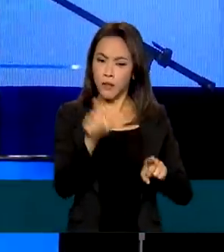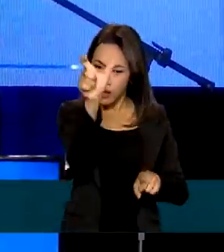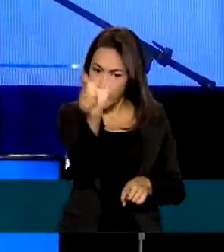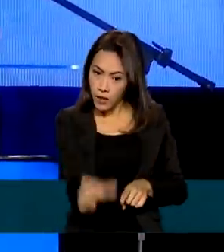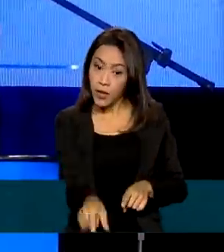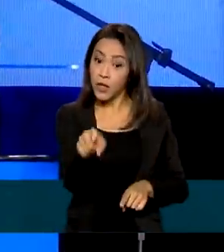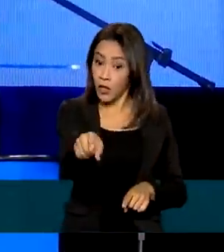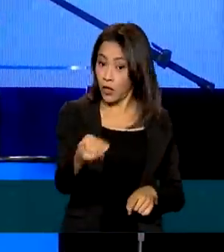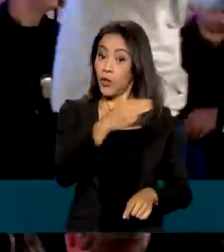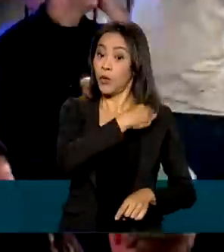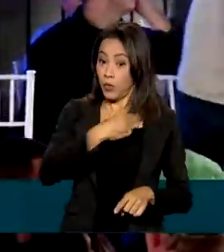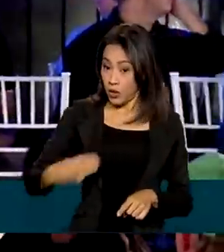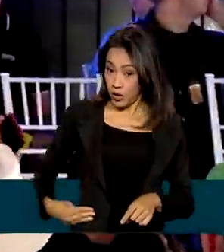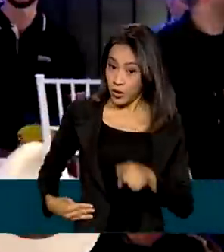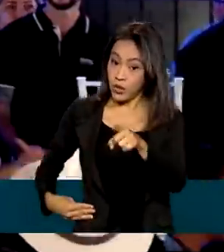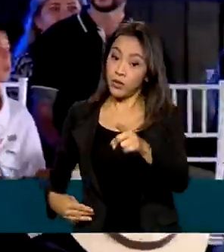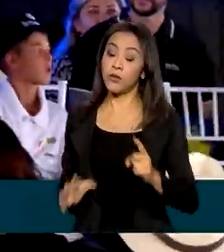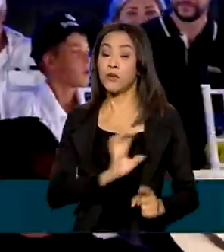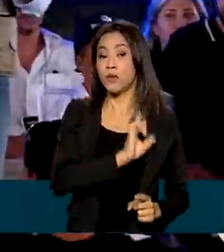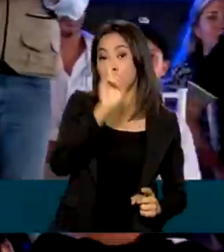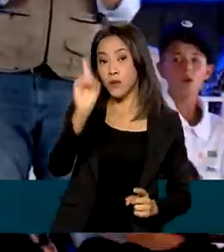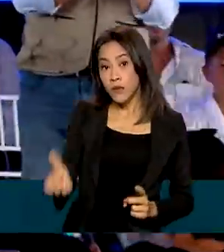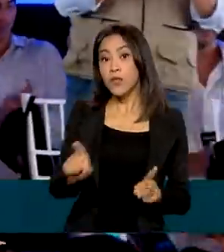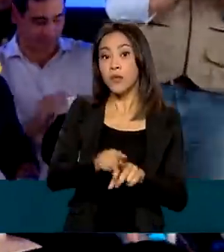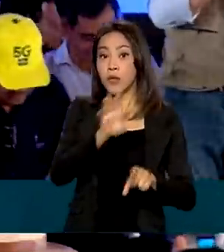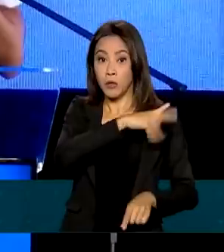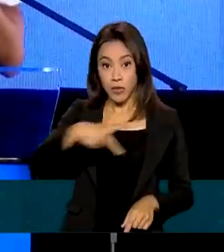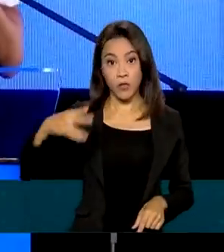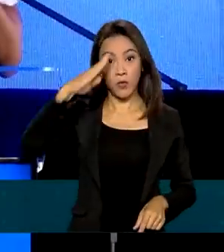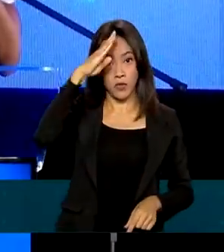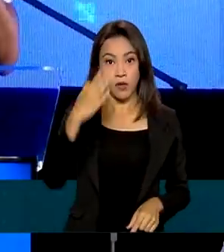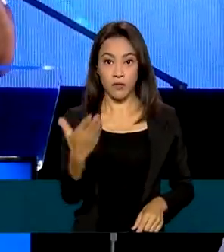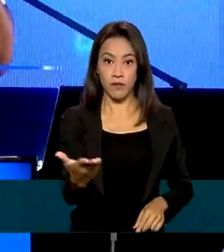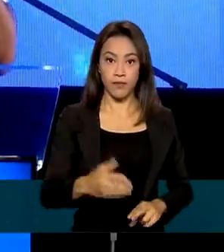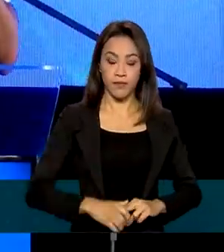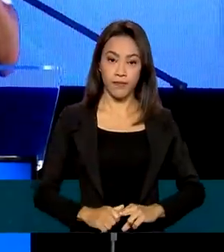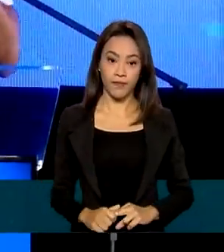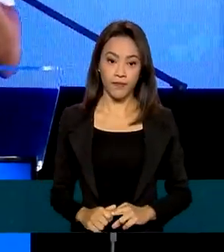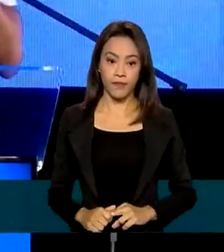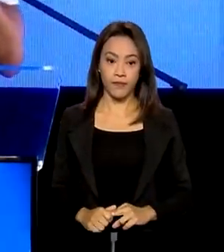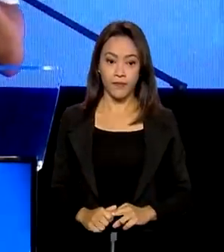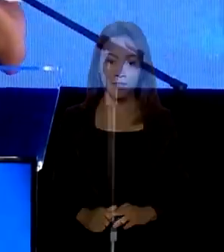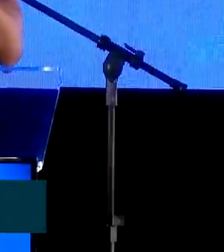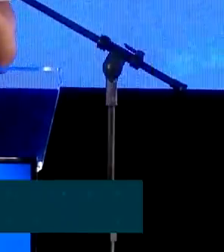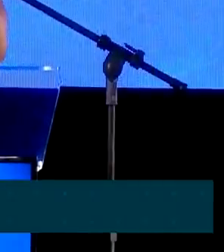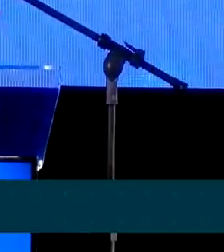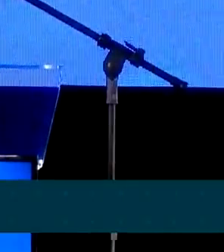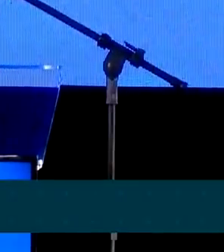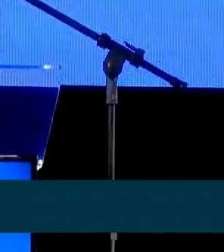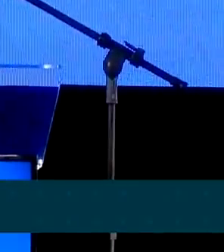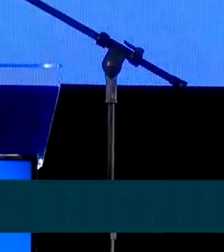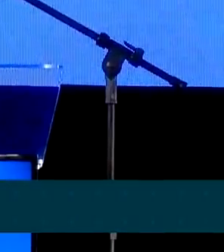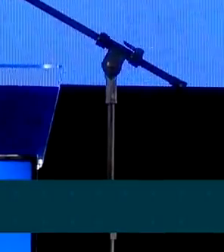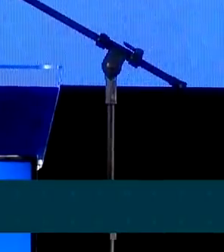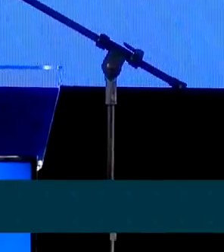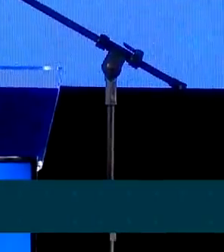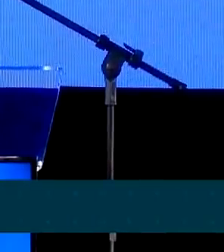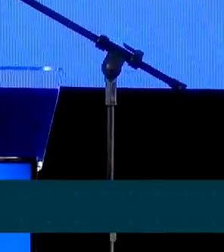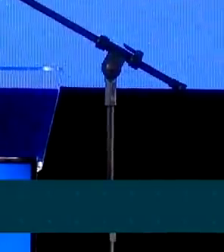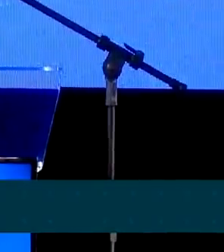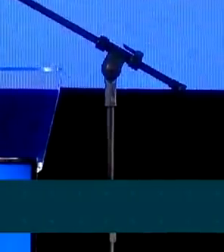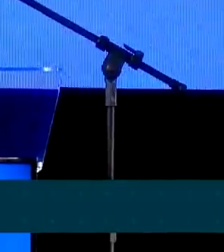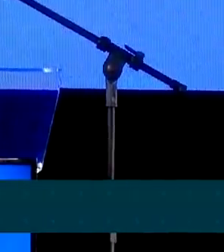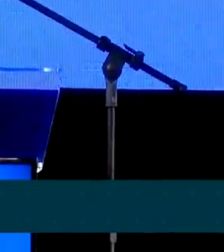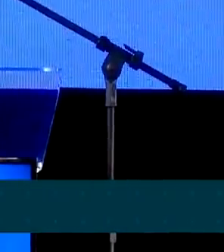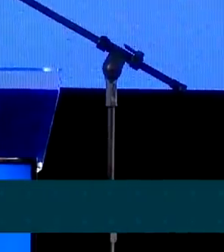Comunicações, Fábio Faria, e o presidente Jair Bolsonaro. Vai fazer com que o nosso agronegócio, que já é tão